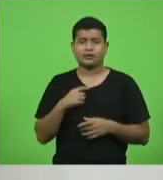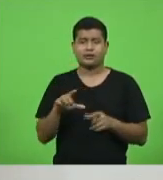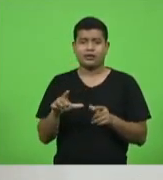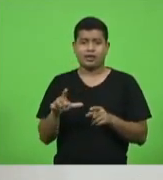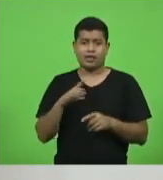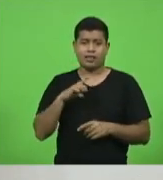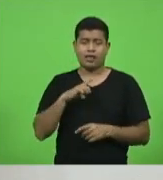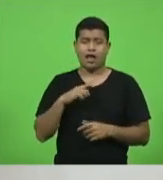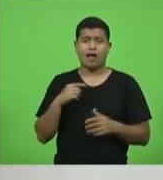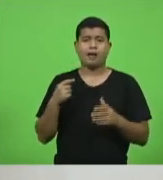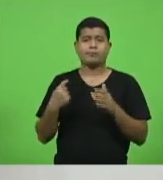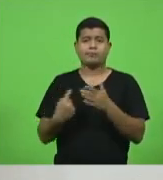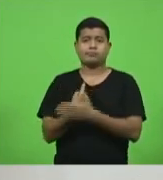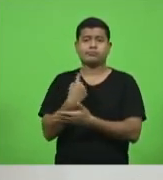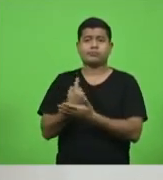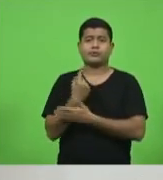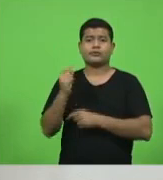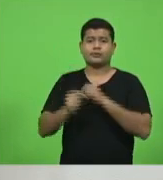nas escolas.